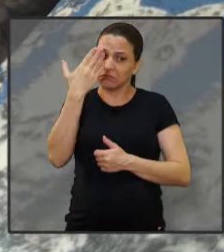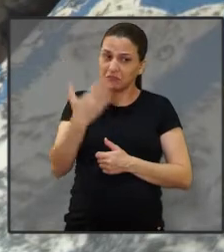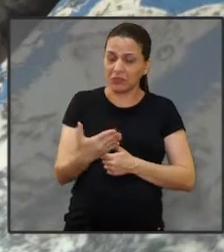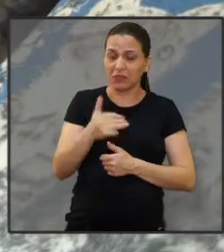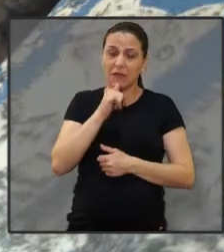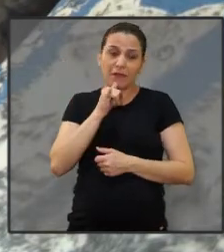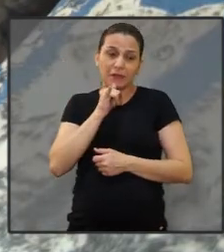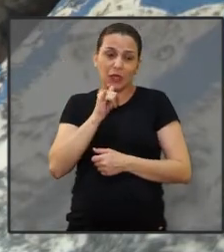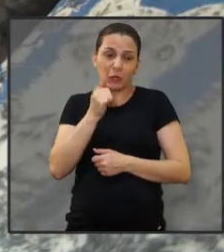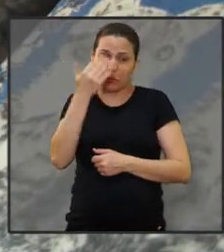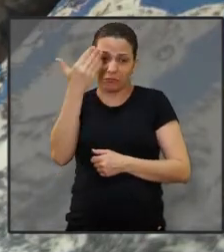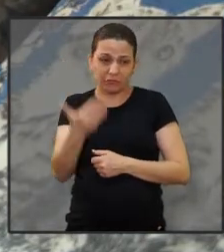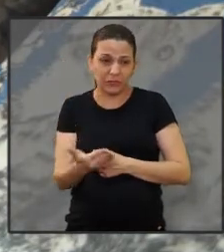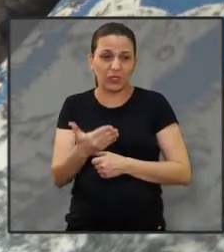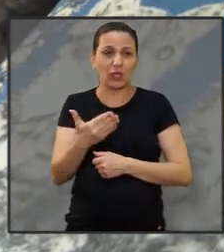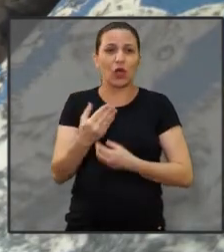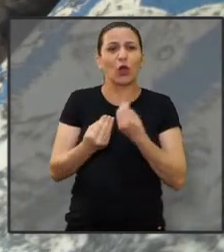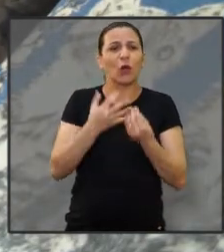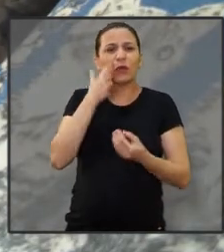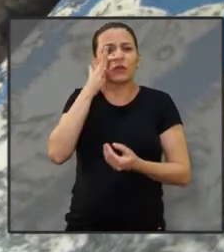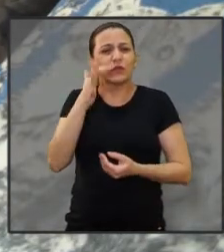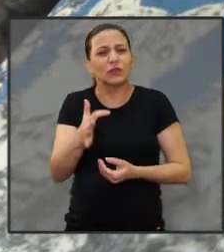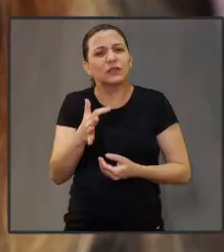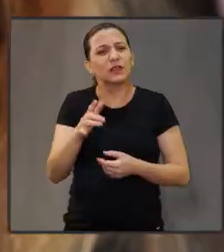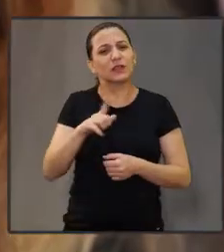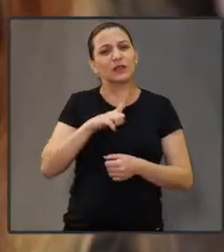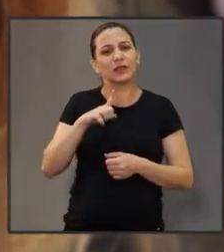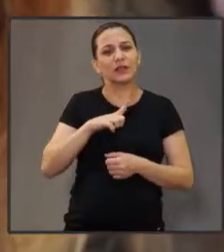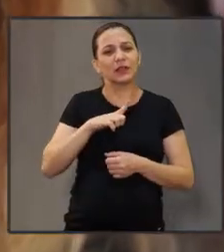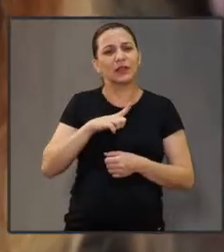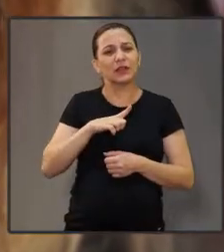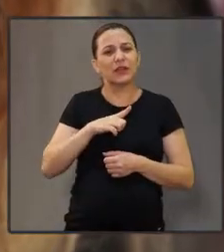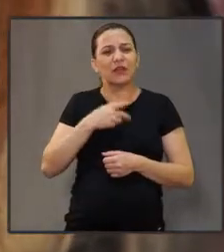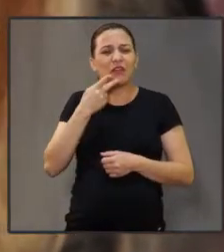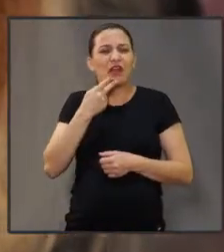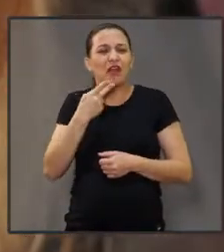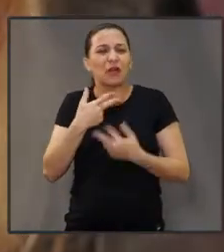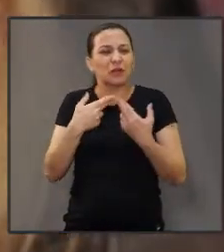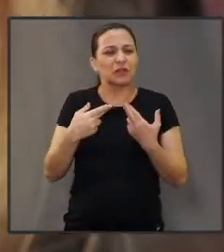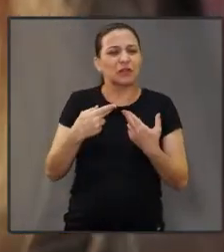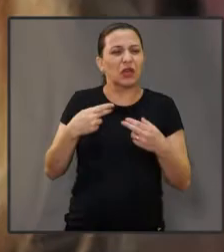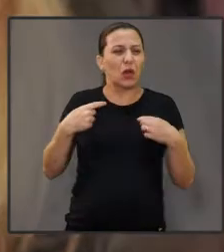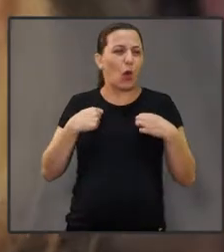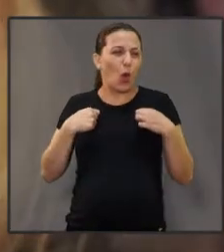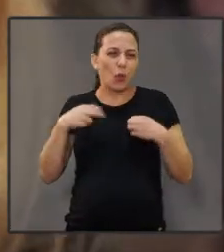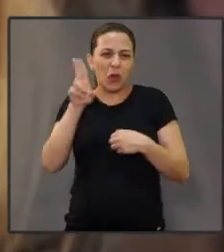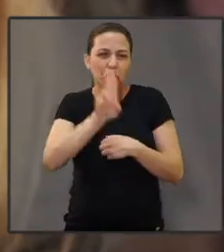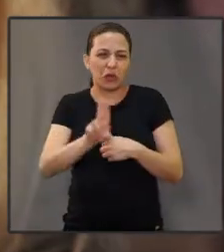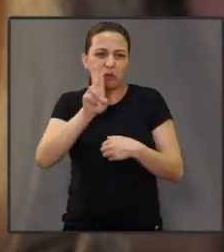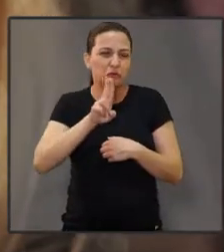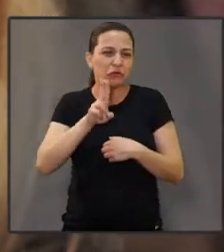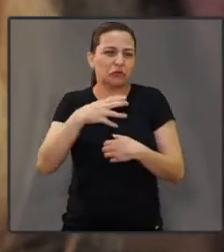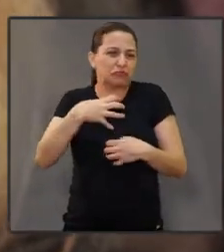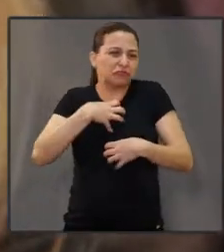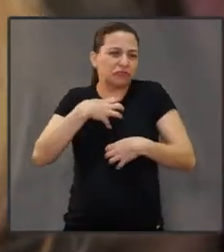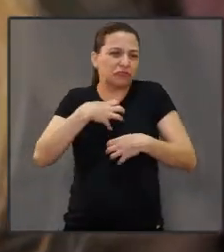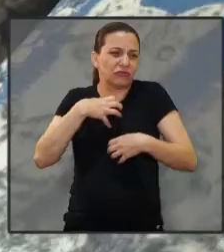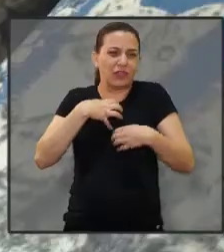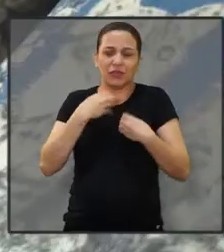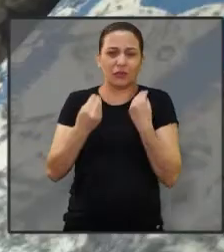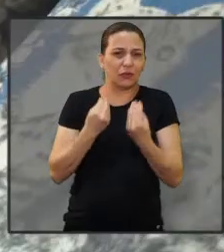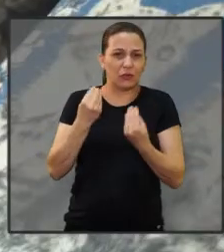julgar. Ou como as pessoas me conhecem, vai me julgar por quê? Porque eu ponho um short curto, uma blusinha curta.